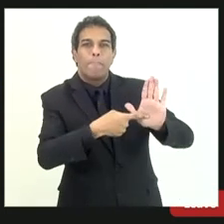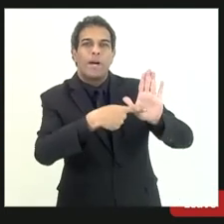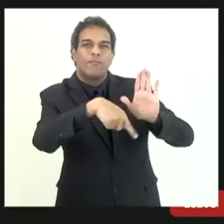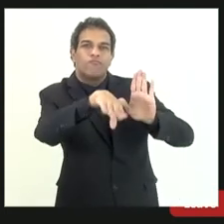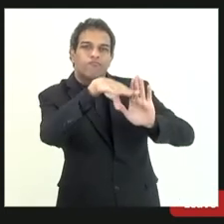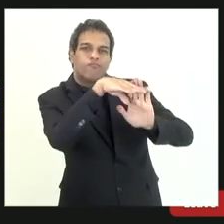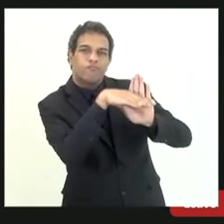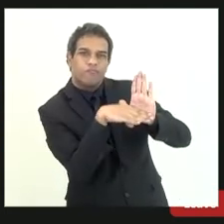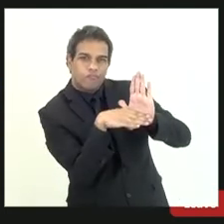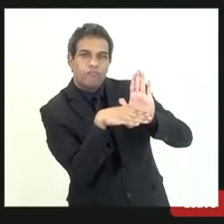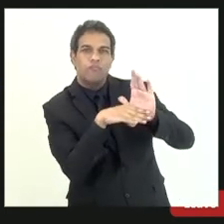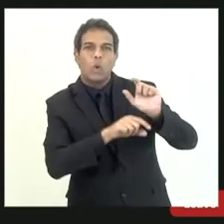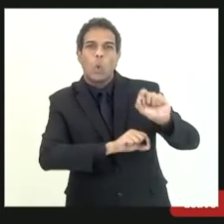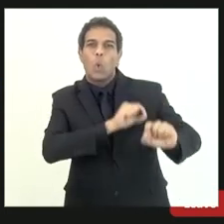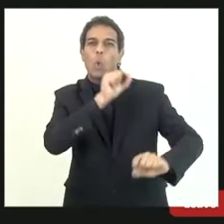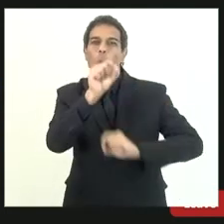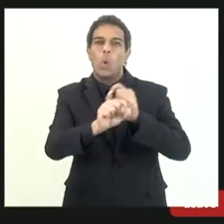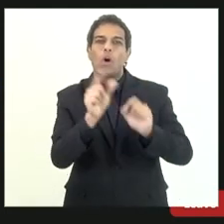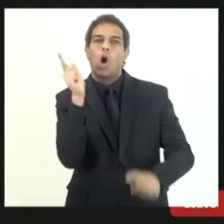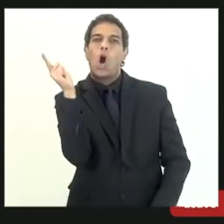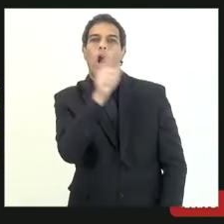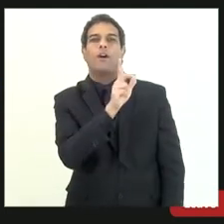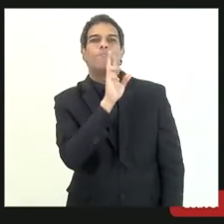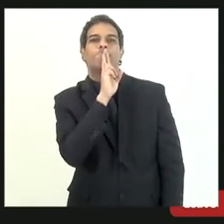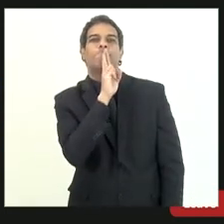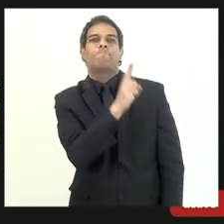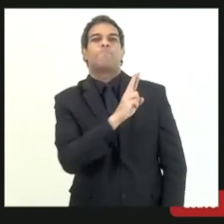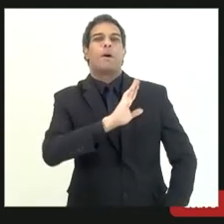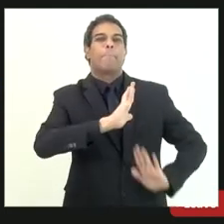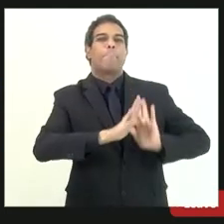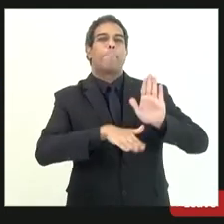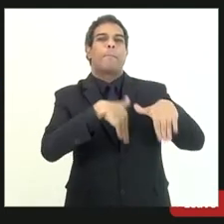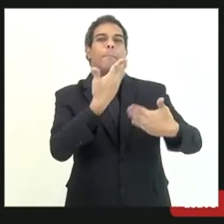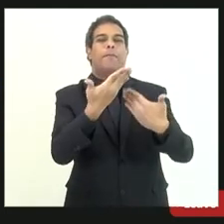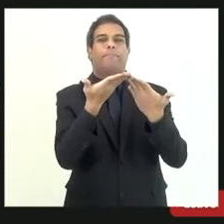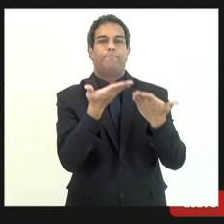crédito para se obter um resultado mais efetivo na recuperação